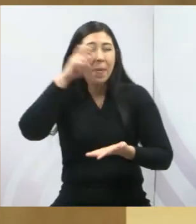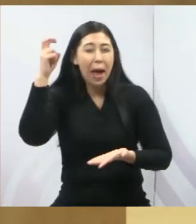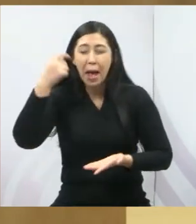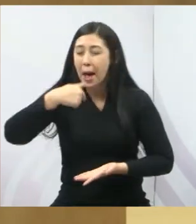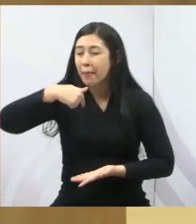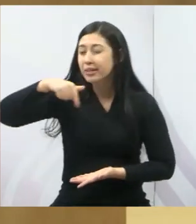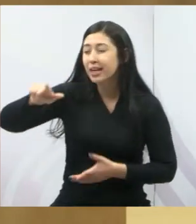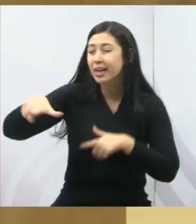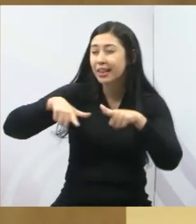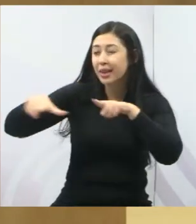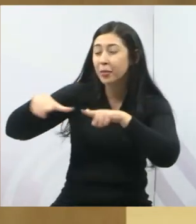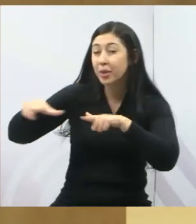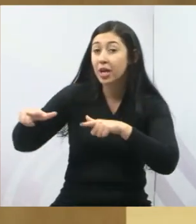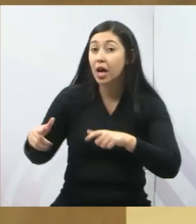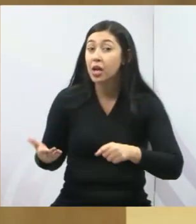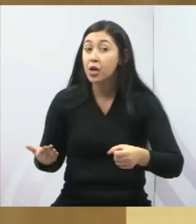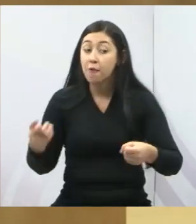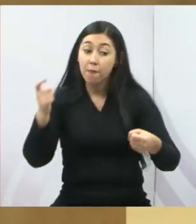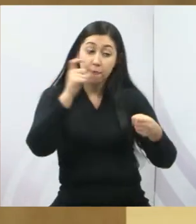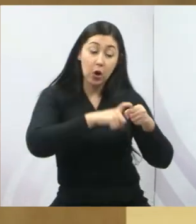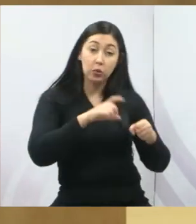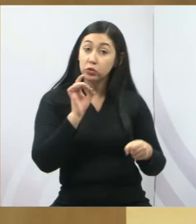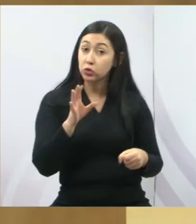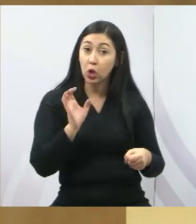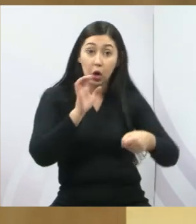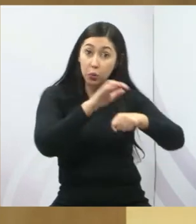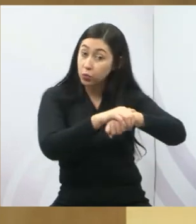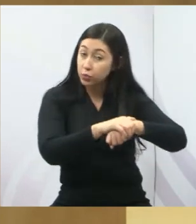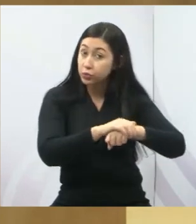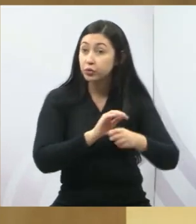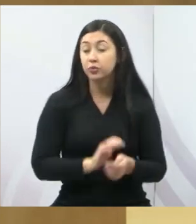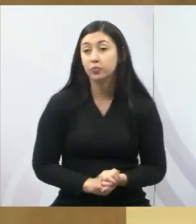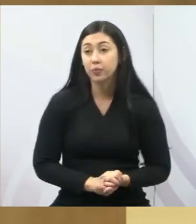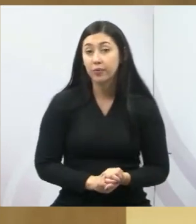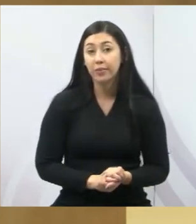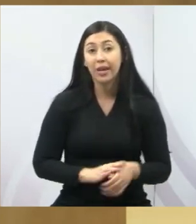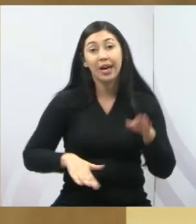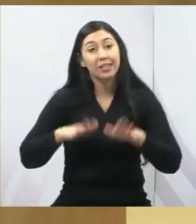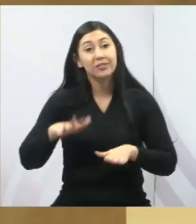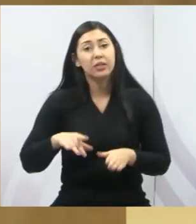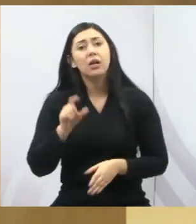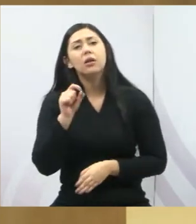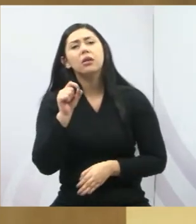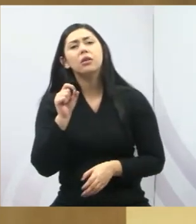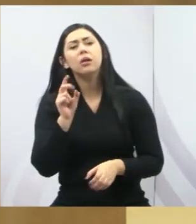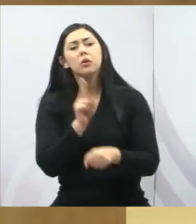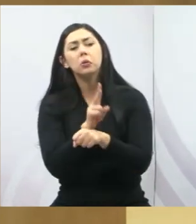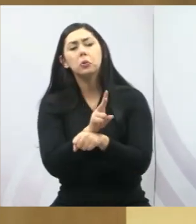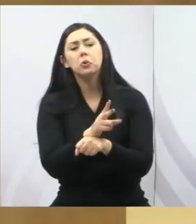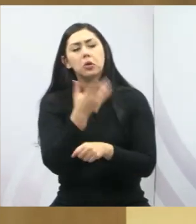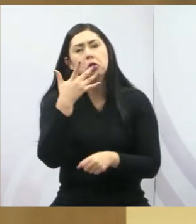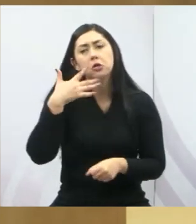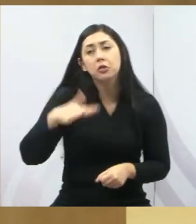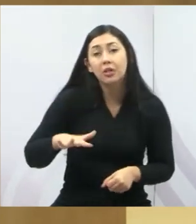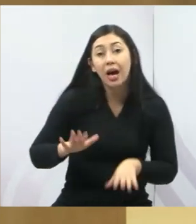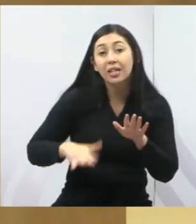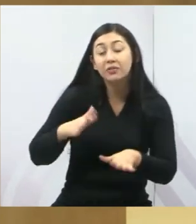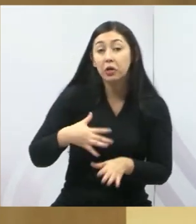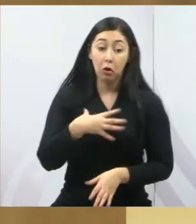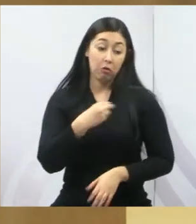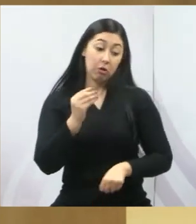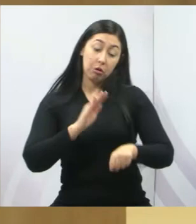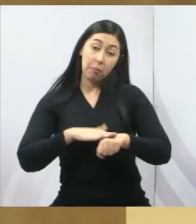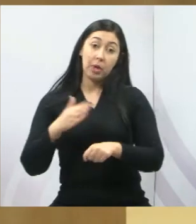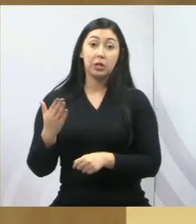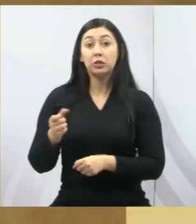e só regressam à noite. E muitas vezes quem cuida das crianças é um filho mais velho,